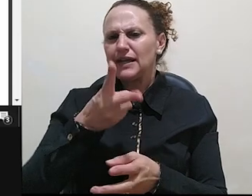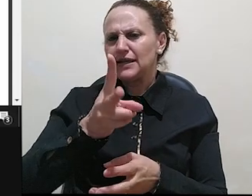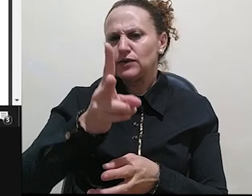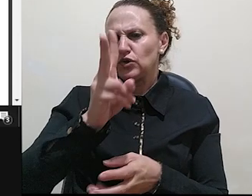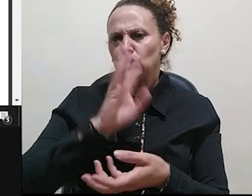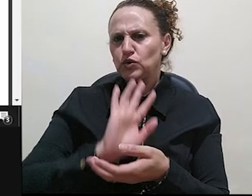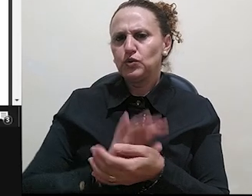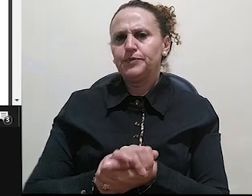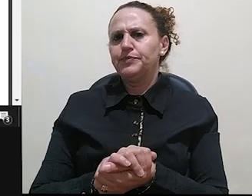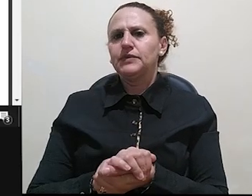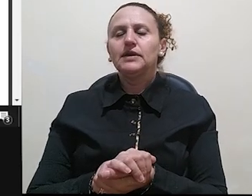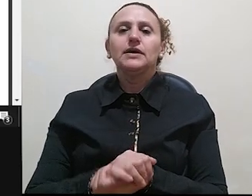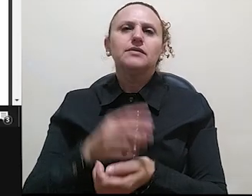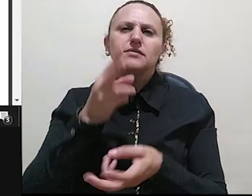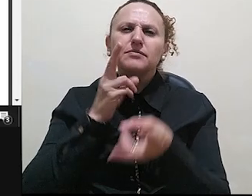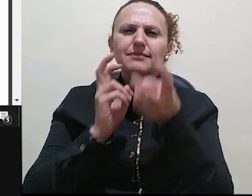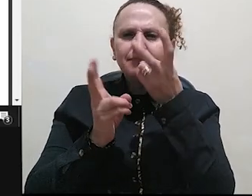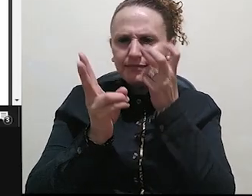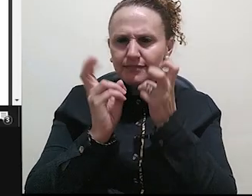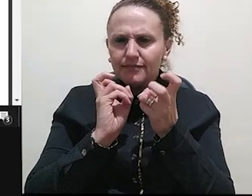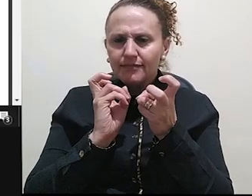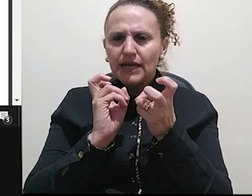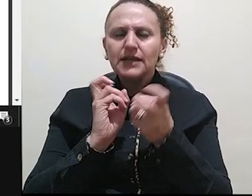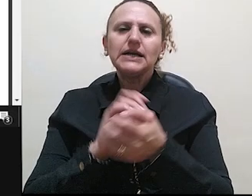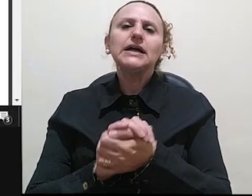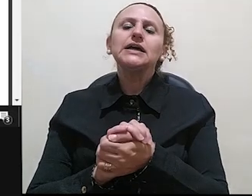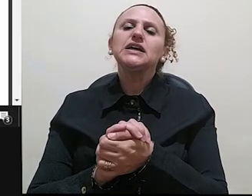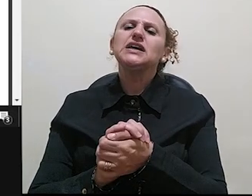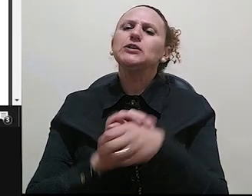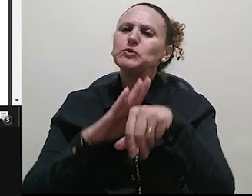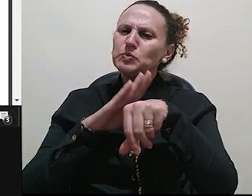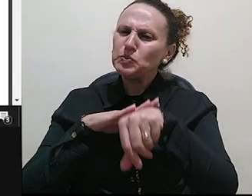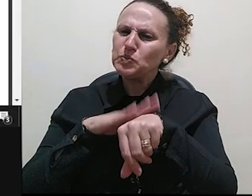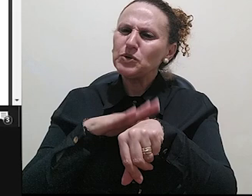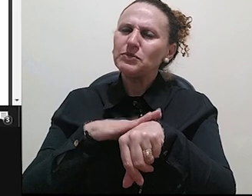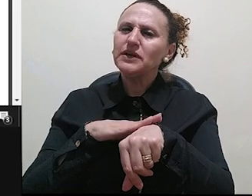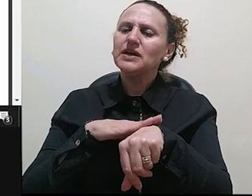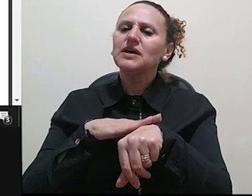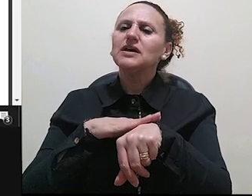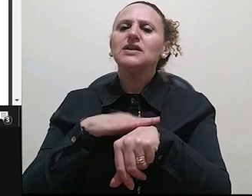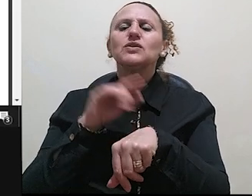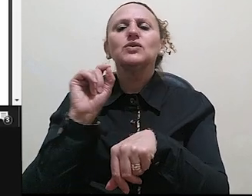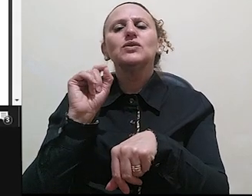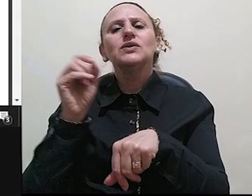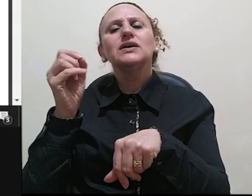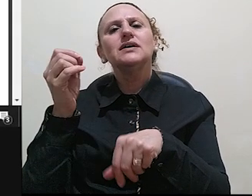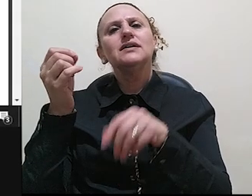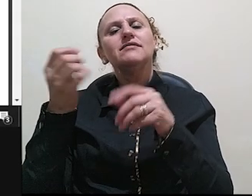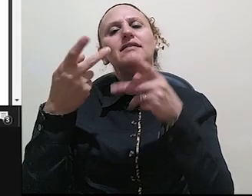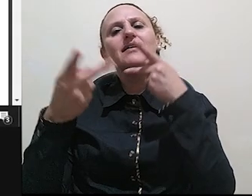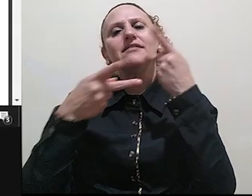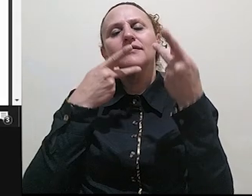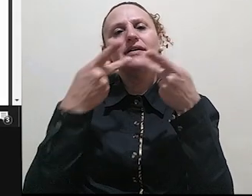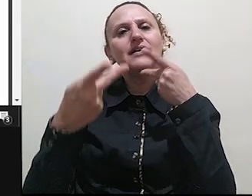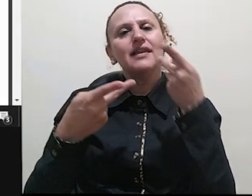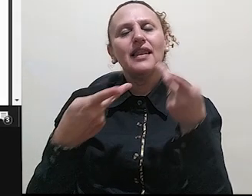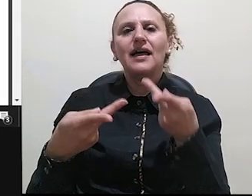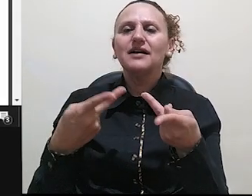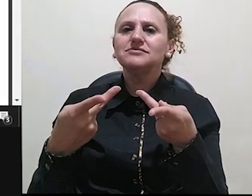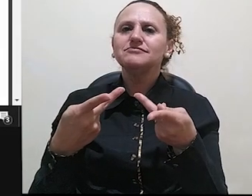E aí, vocês vejam que em algum momento, em nenhum momento até então, ele vai falar a respeito